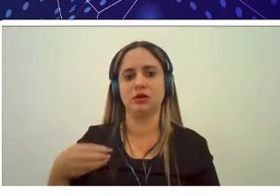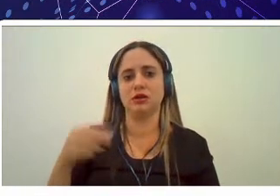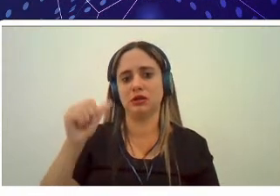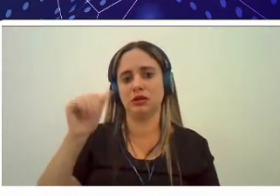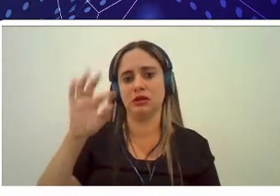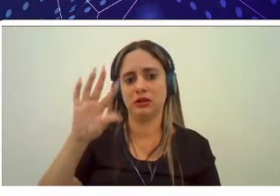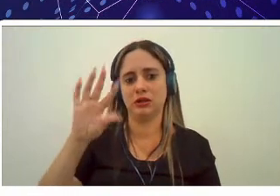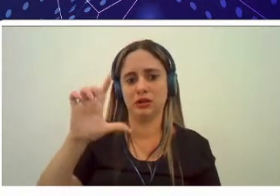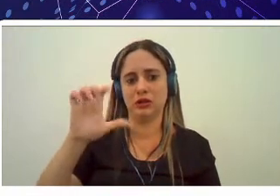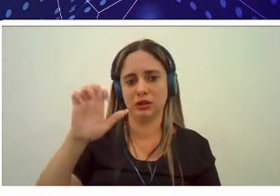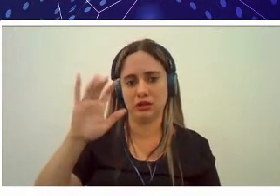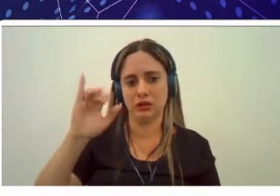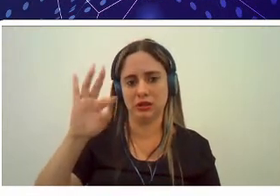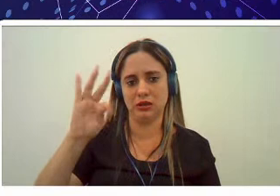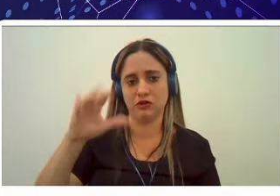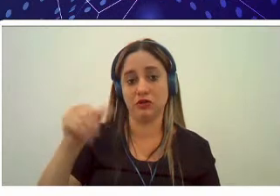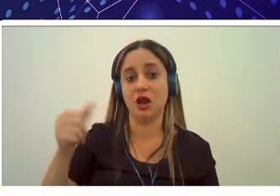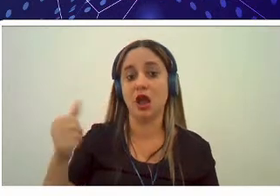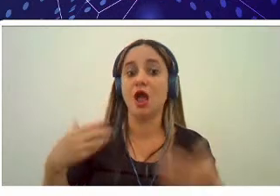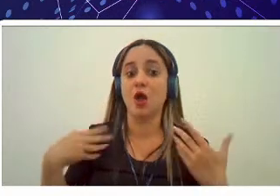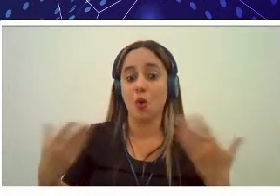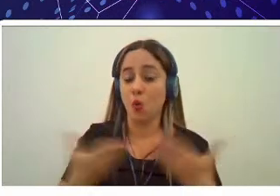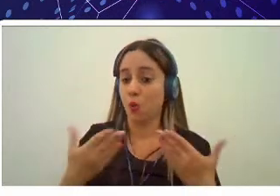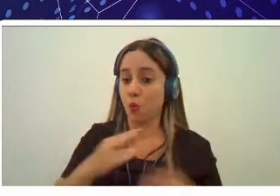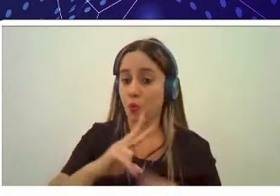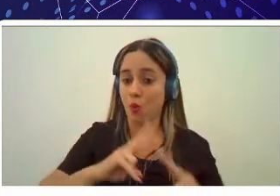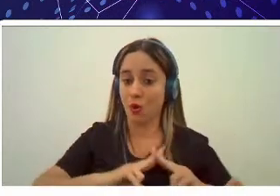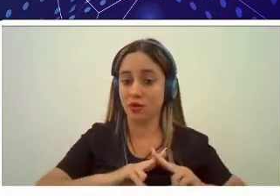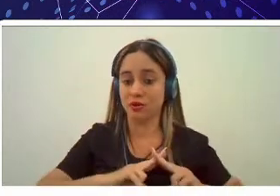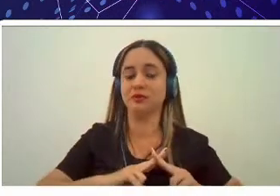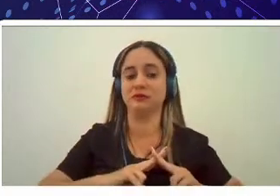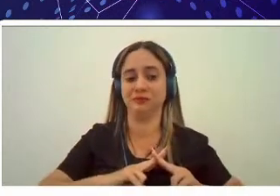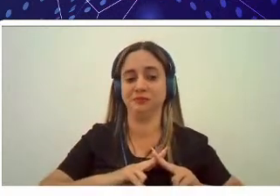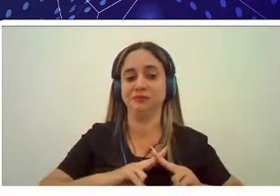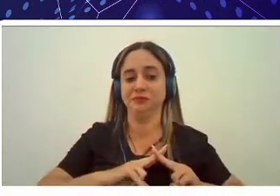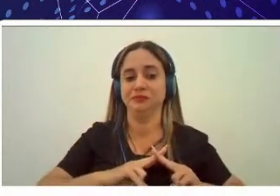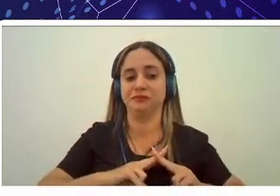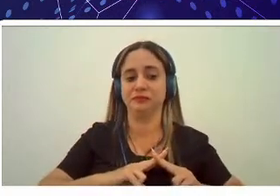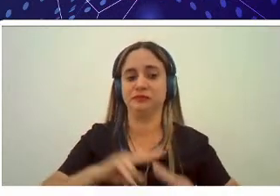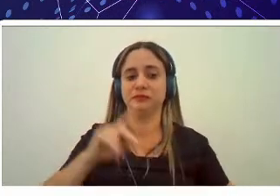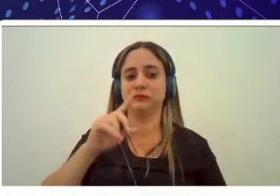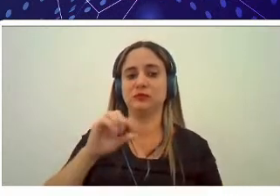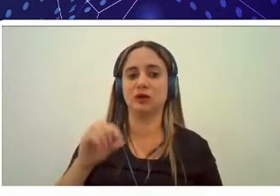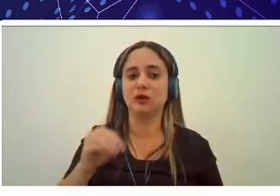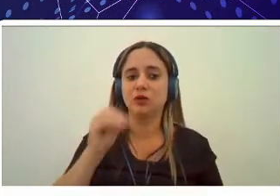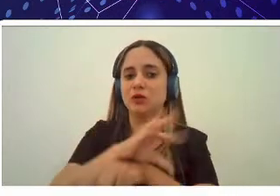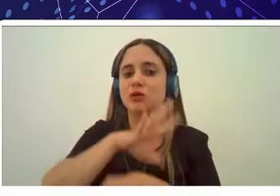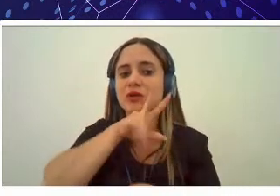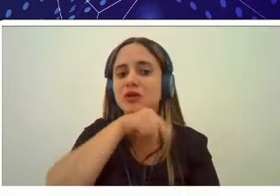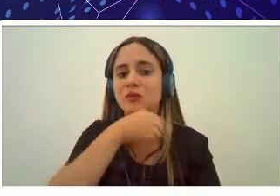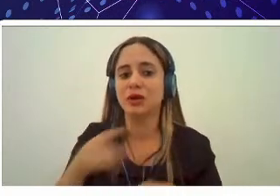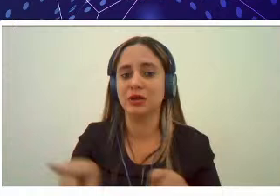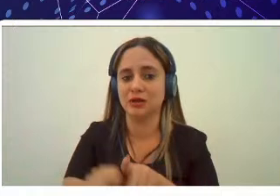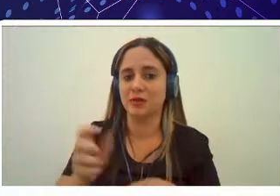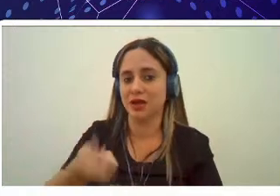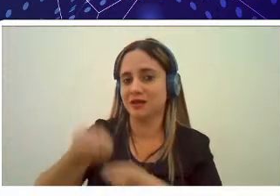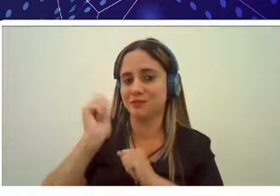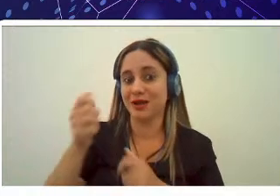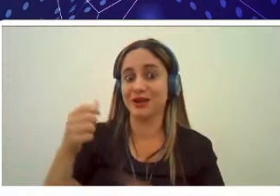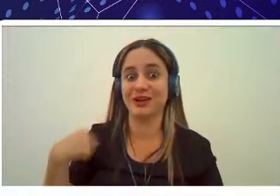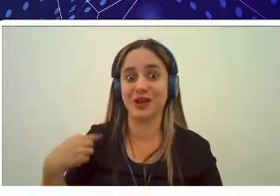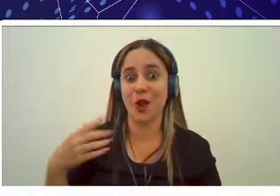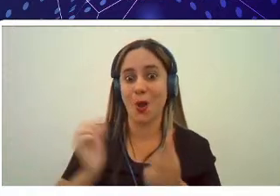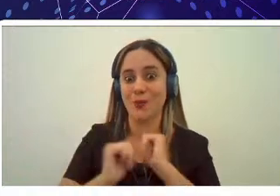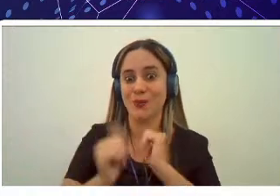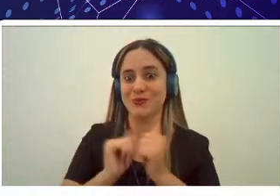eu gostaria de colocar que a Unir hoje sem sombra de dúvida a zootecnia e pesca tem a Atlética o time mais forte de